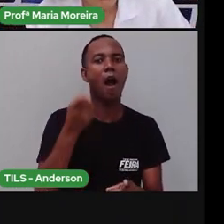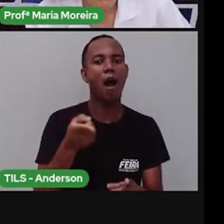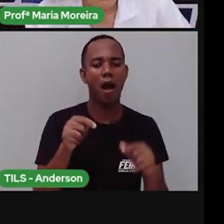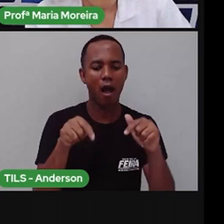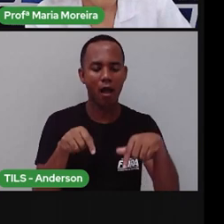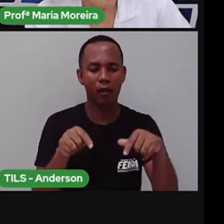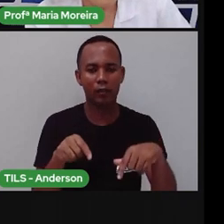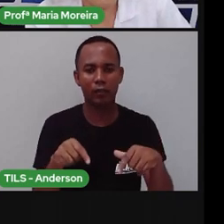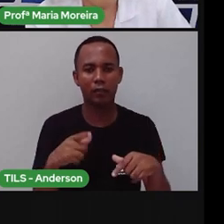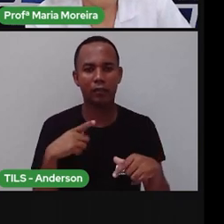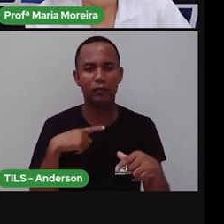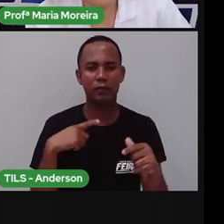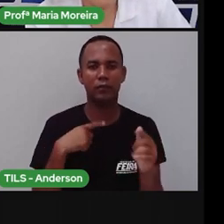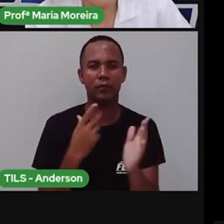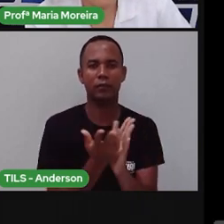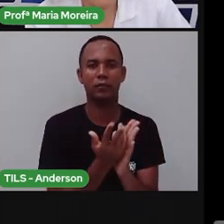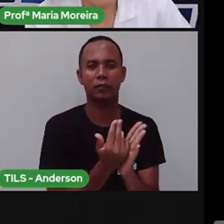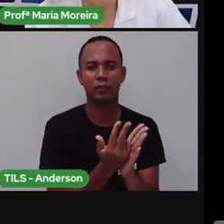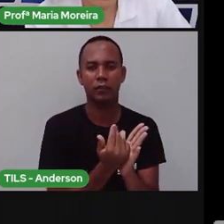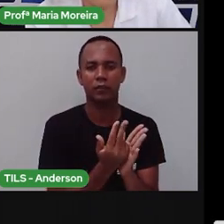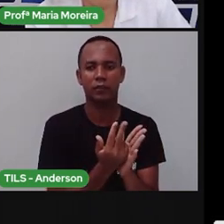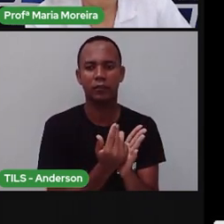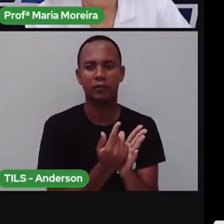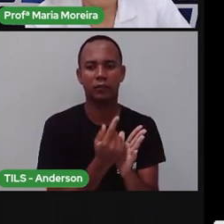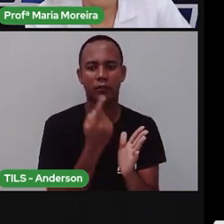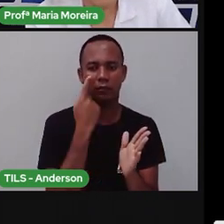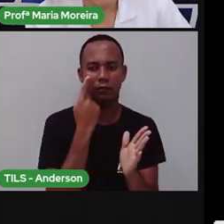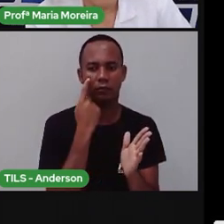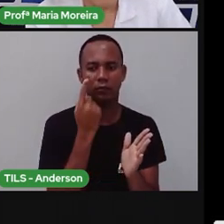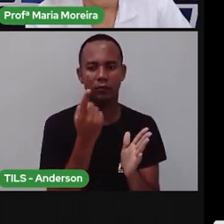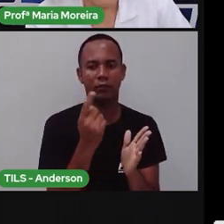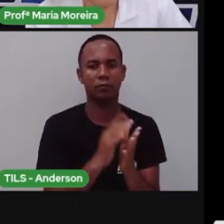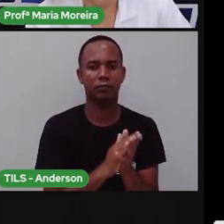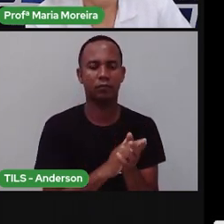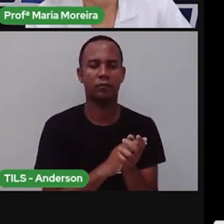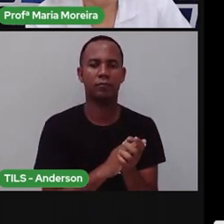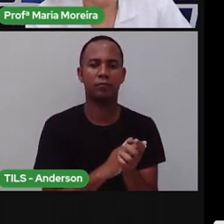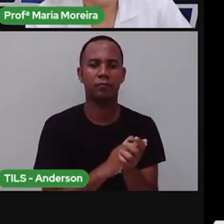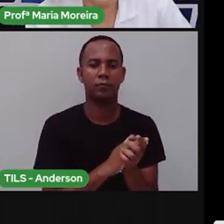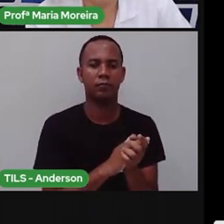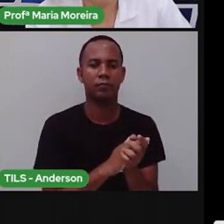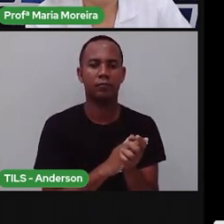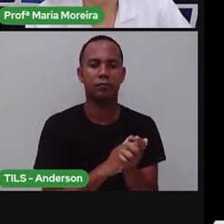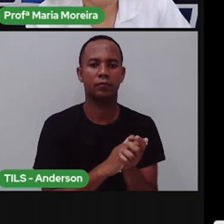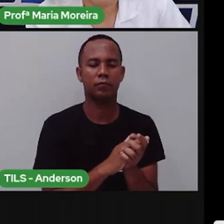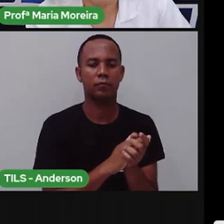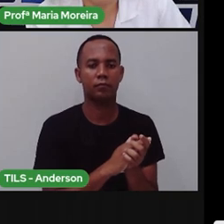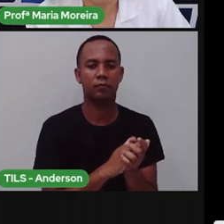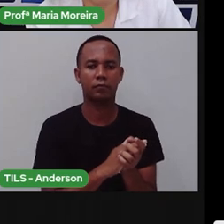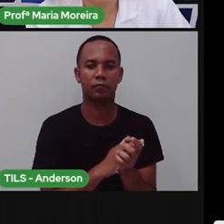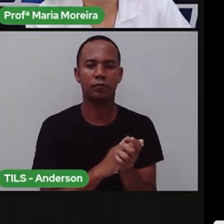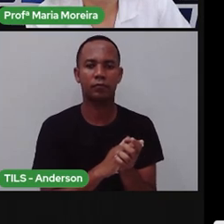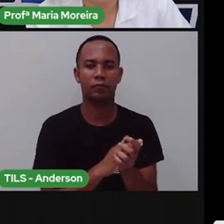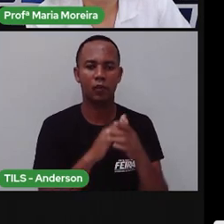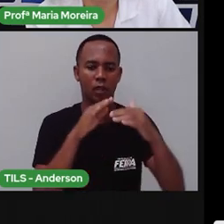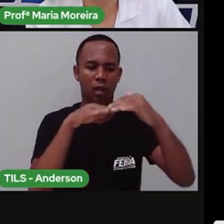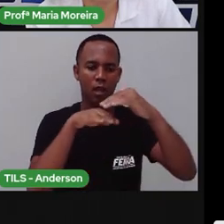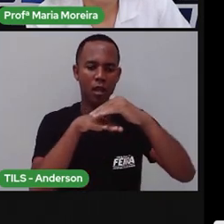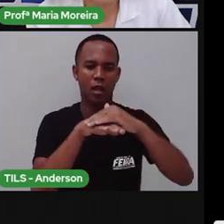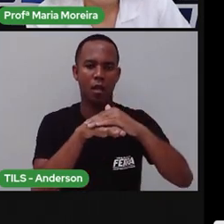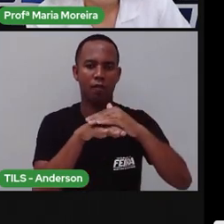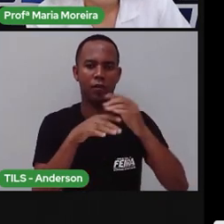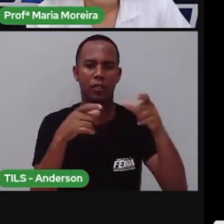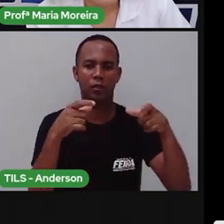tem o quê? O desenho, né? De uma arte rupestre. E, se eu não me engano, fica na caverna de